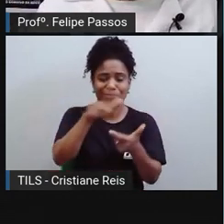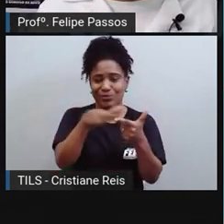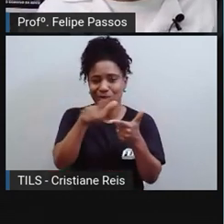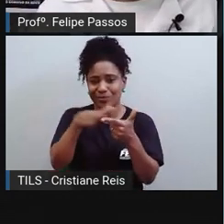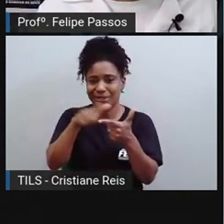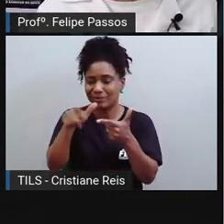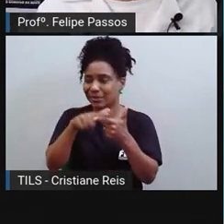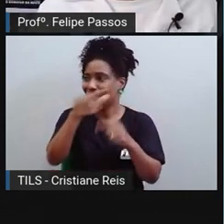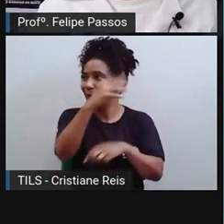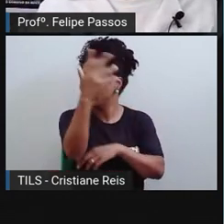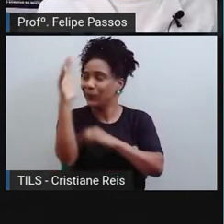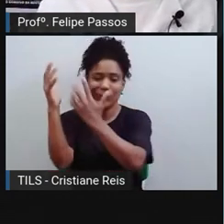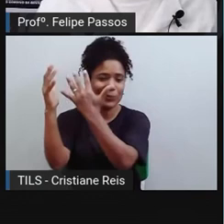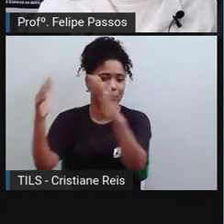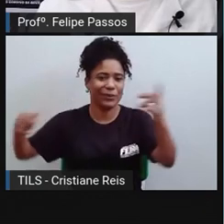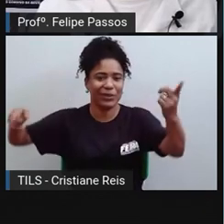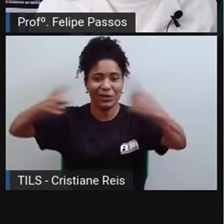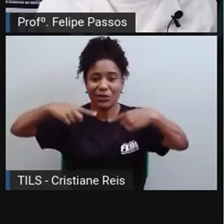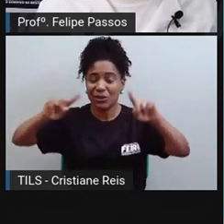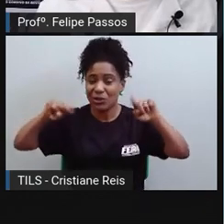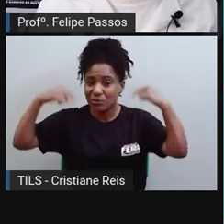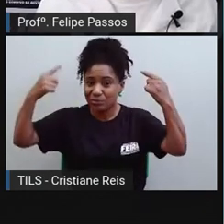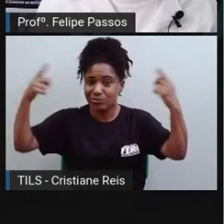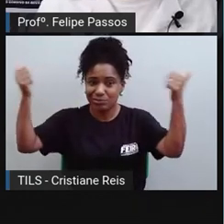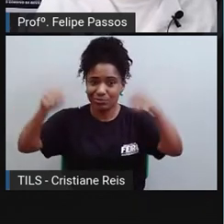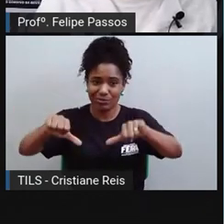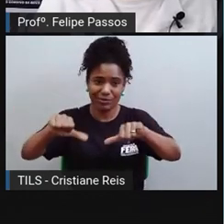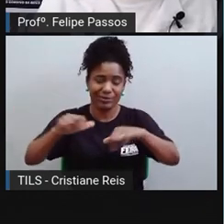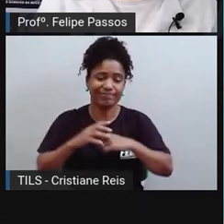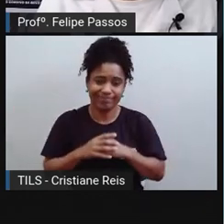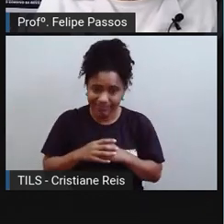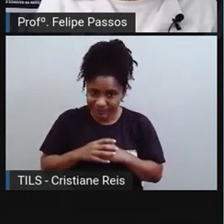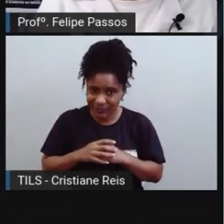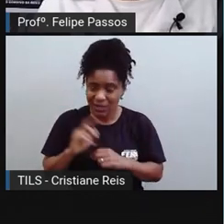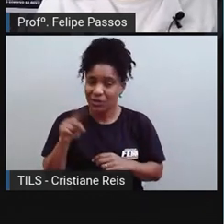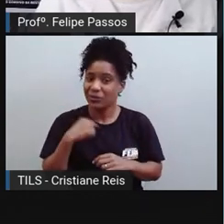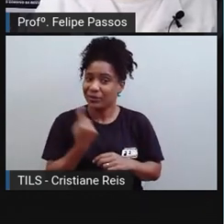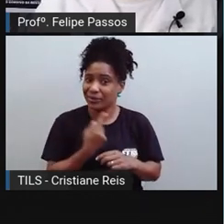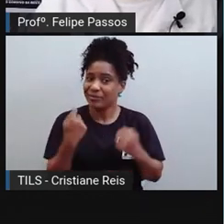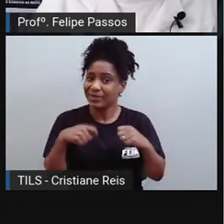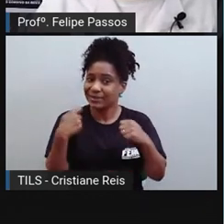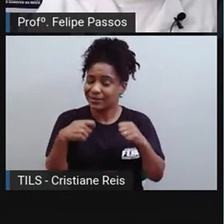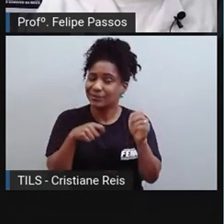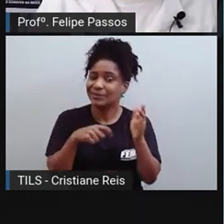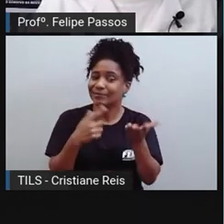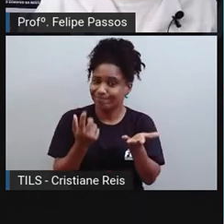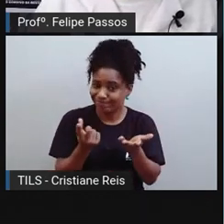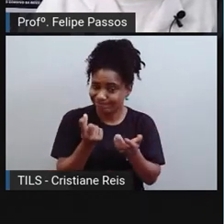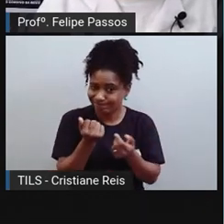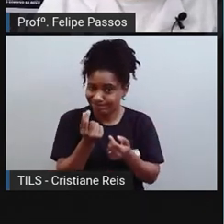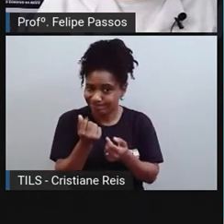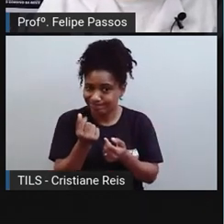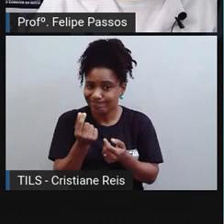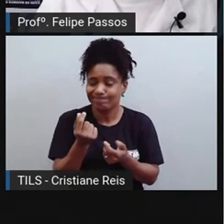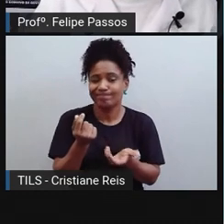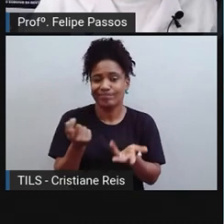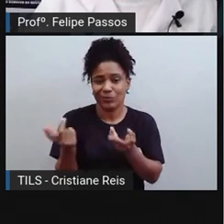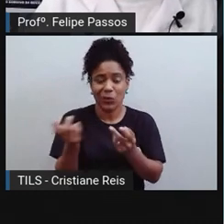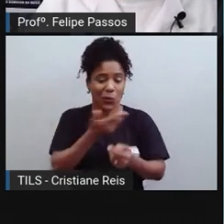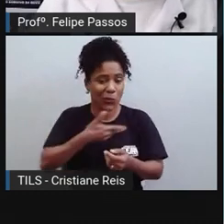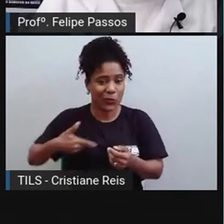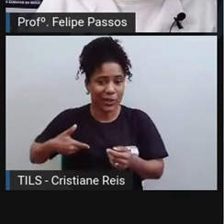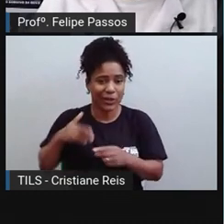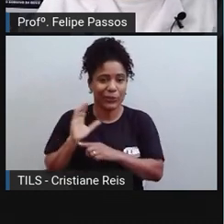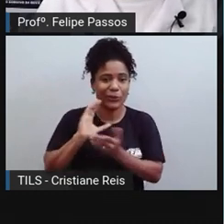algumas alternativas possíveis, só que a gente precisa de investimento do setor privado e dos governos, dos